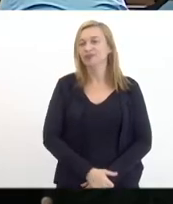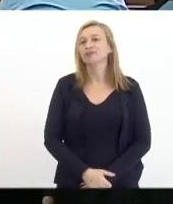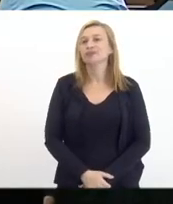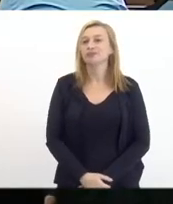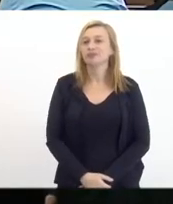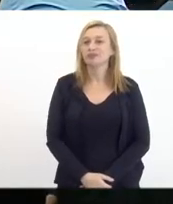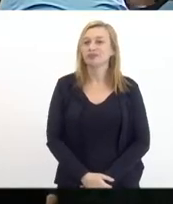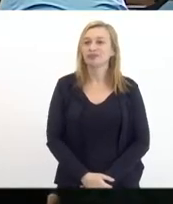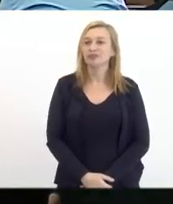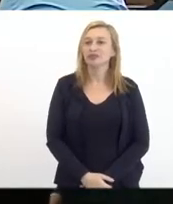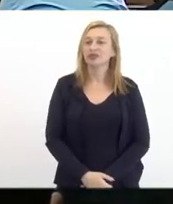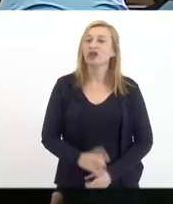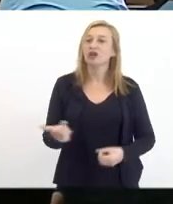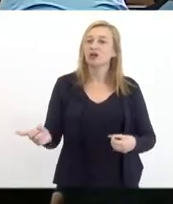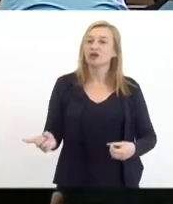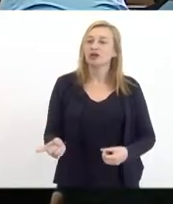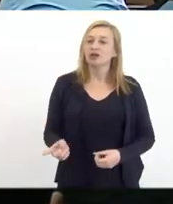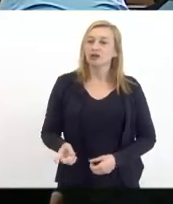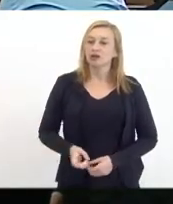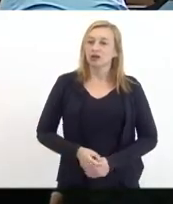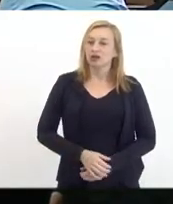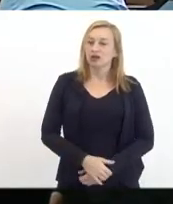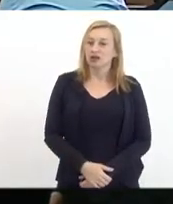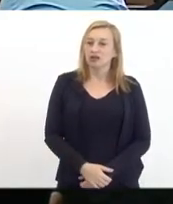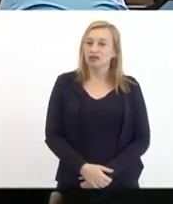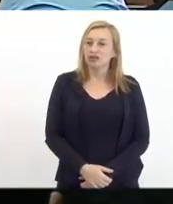eu vou voltar para a Vânia e vou voltar para o Valdete